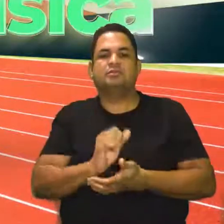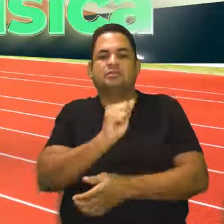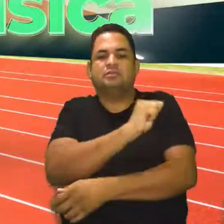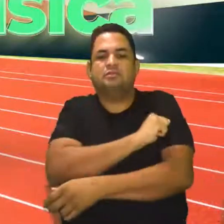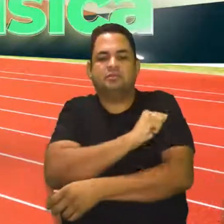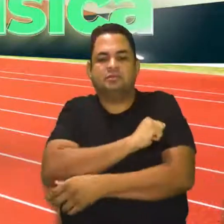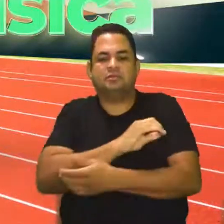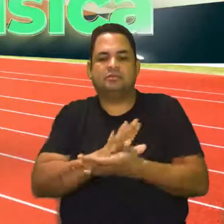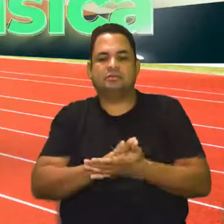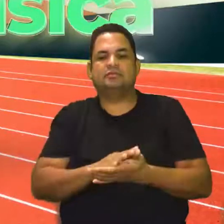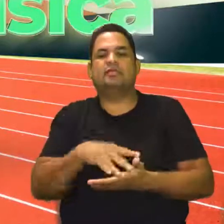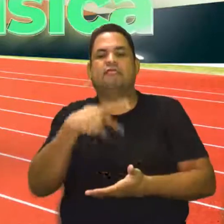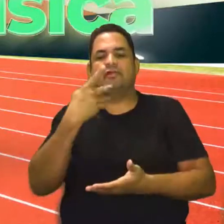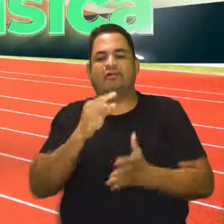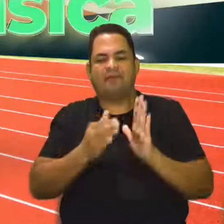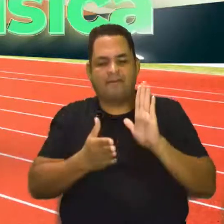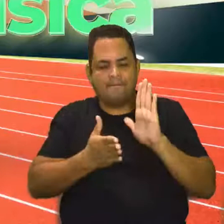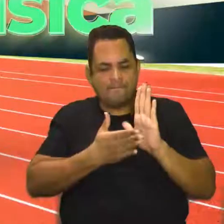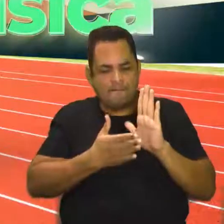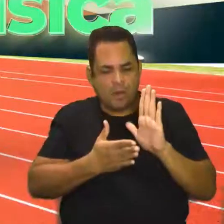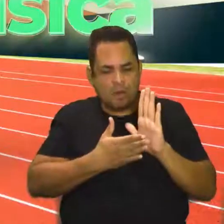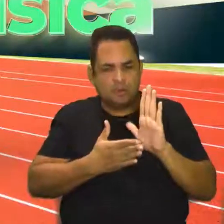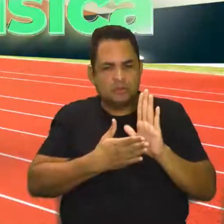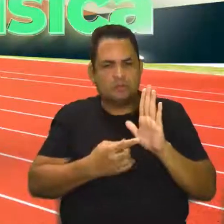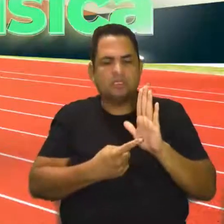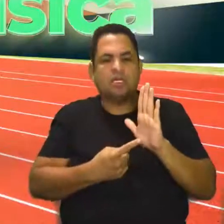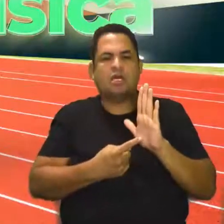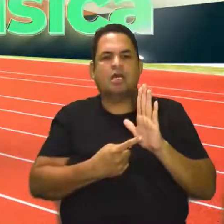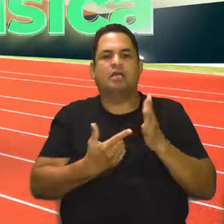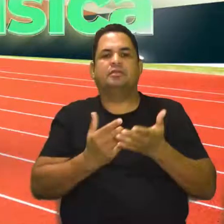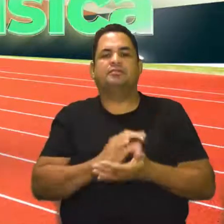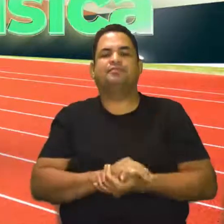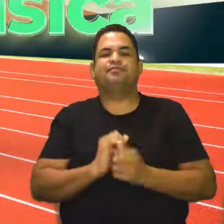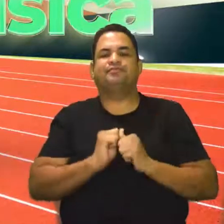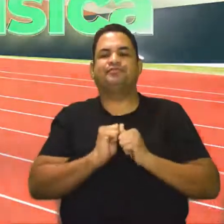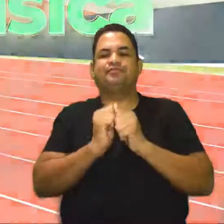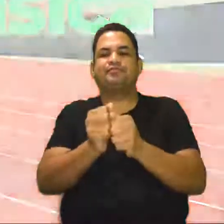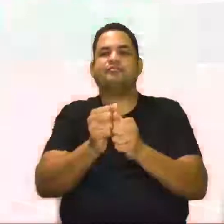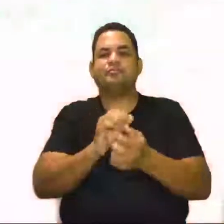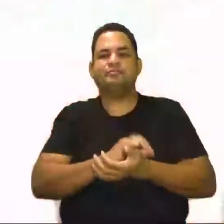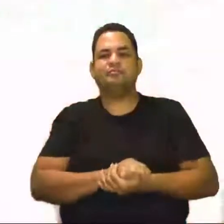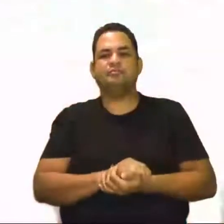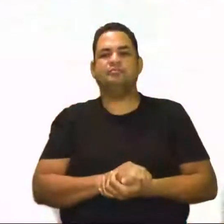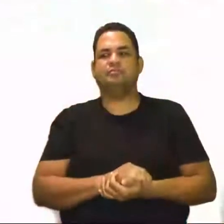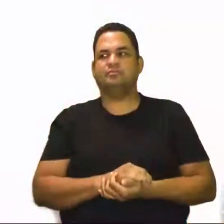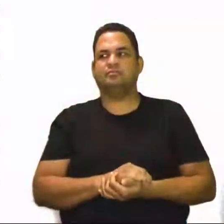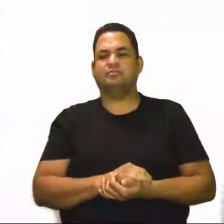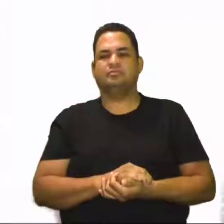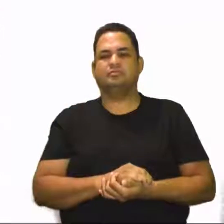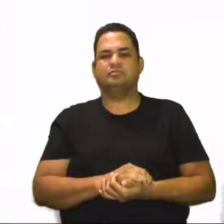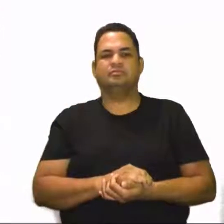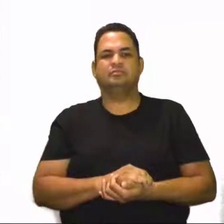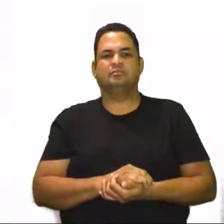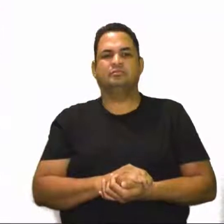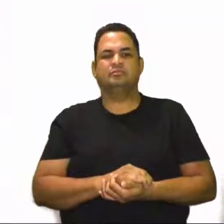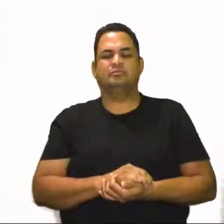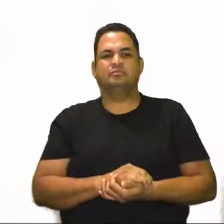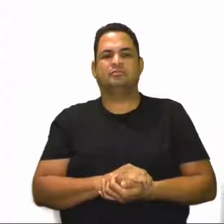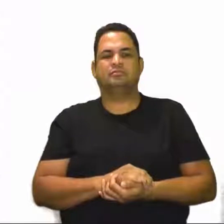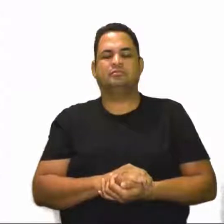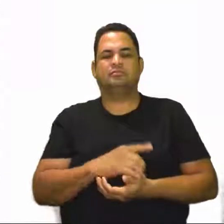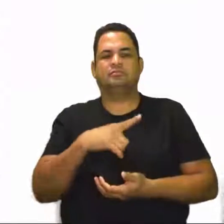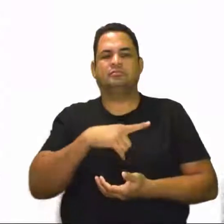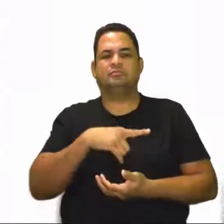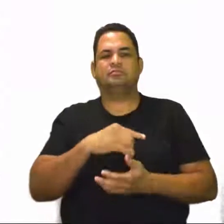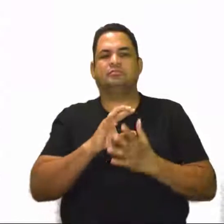e vai provar. Olha aqui, agora a gente vai ver a questão do ENEM. Acompanha comigo aí que tem uma questão bem legal. De olho na tela. Então, tenho